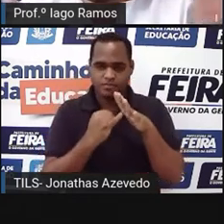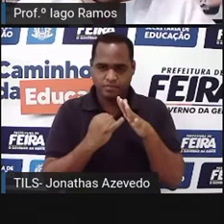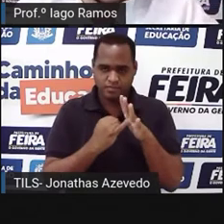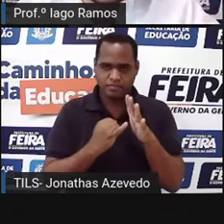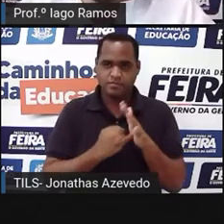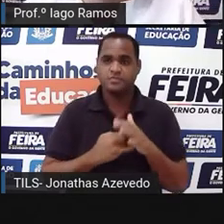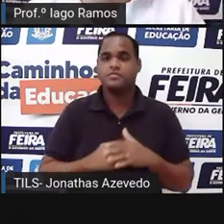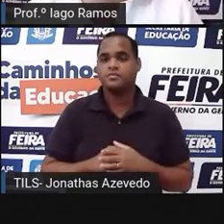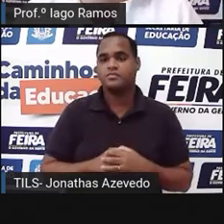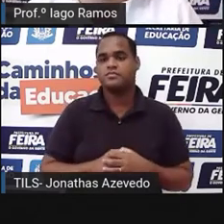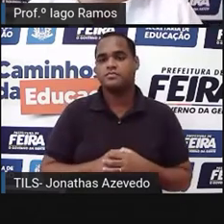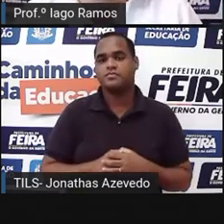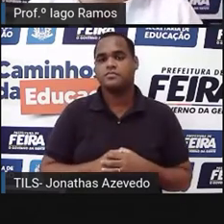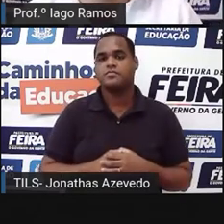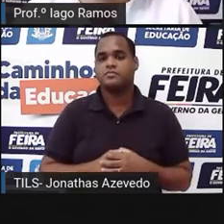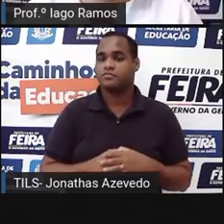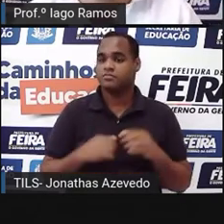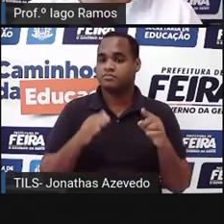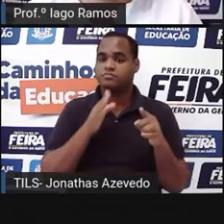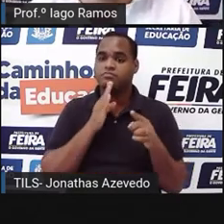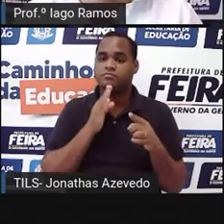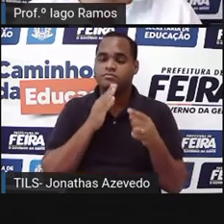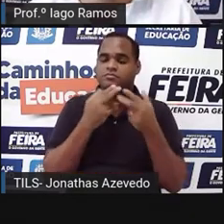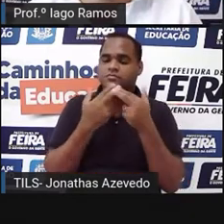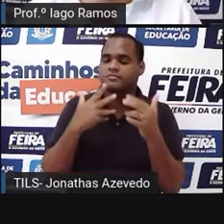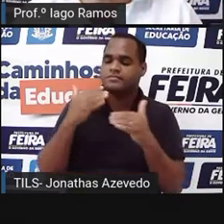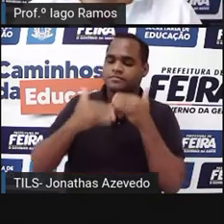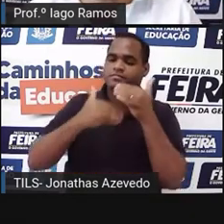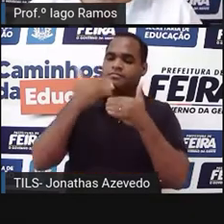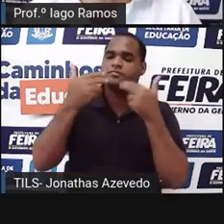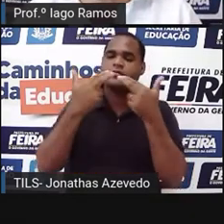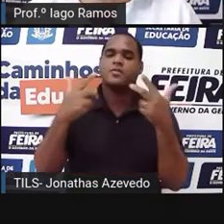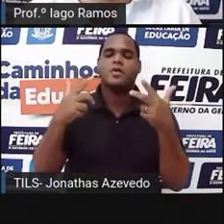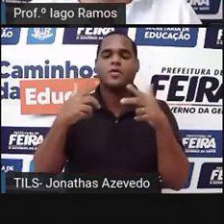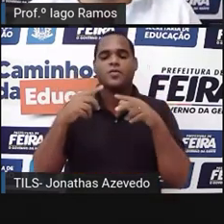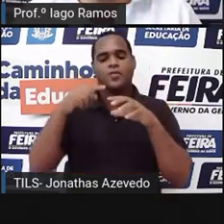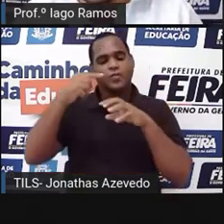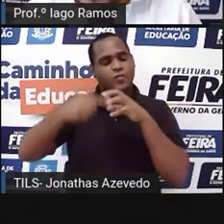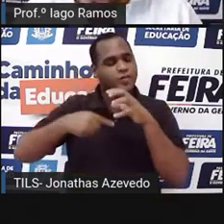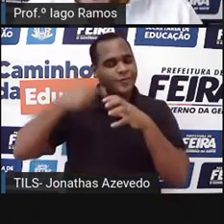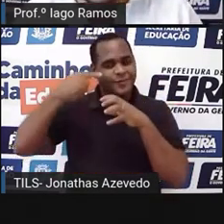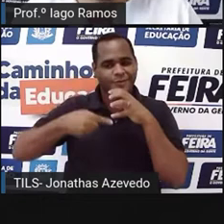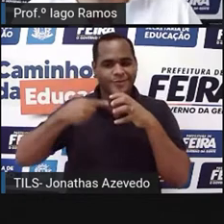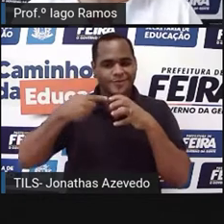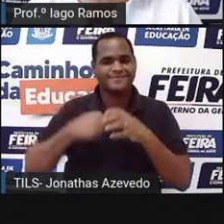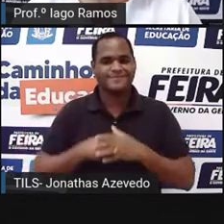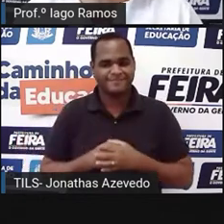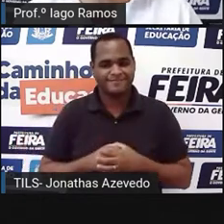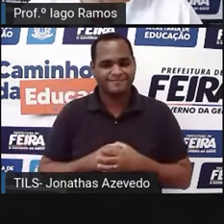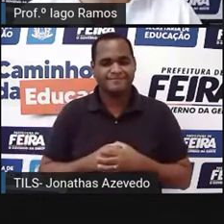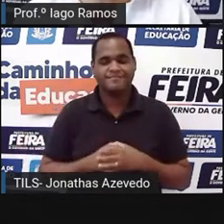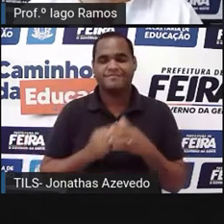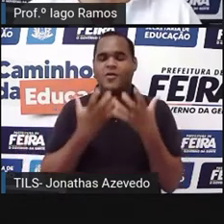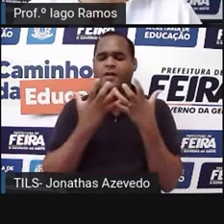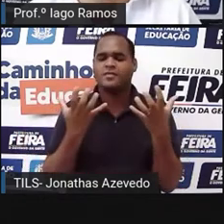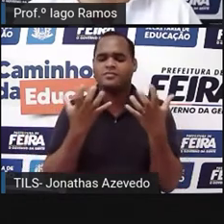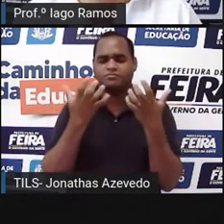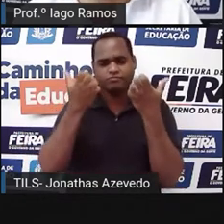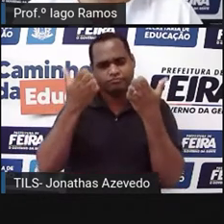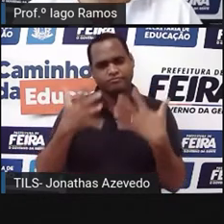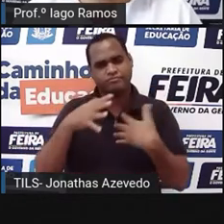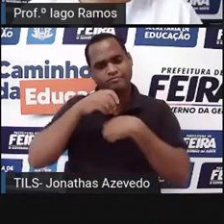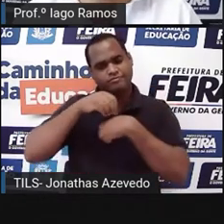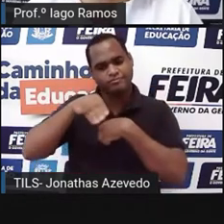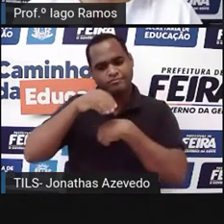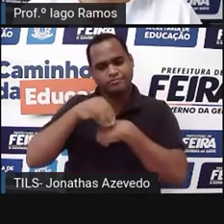de um conhecimento em escala universal, né? E aí eu queria deixar, né,